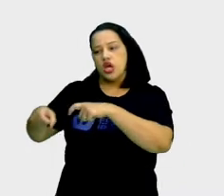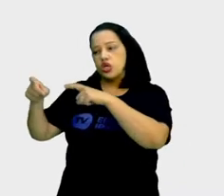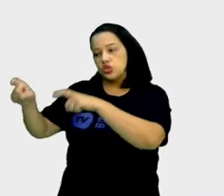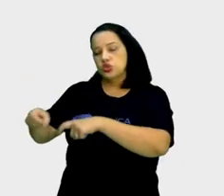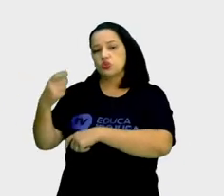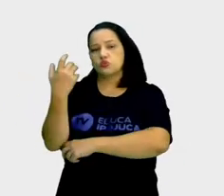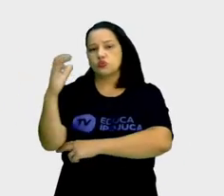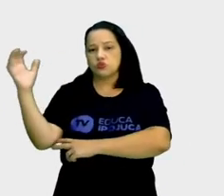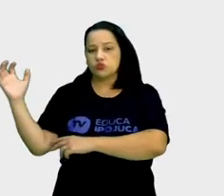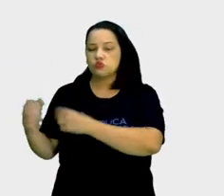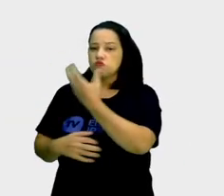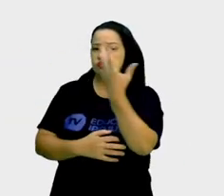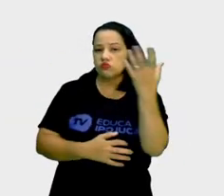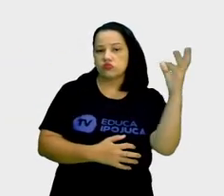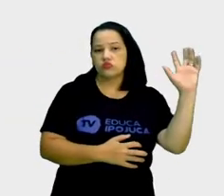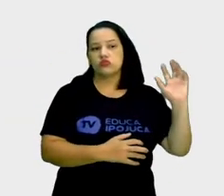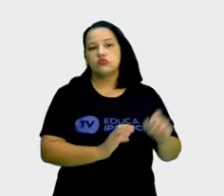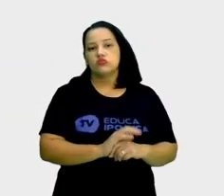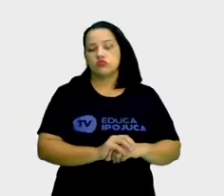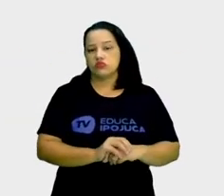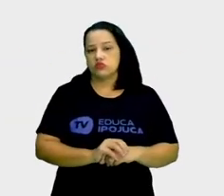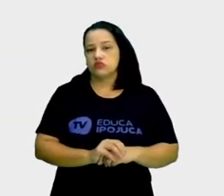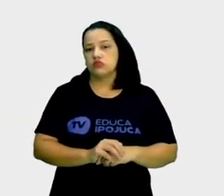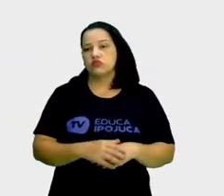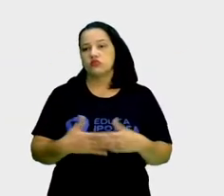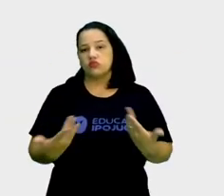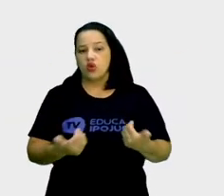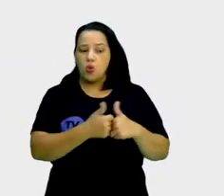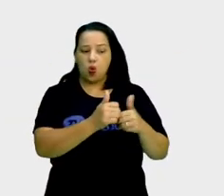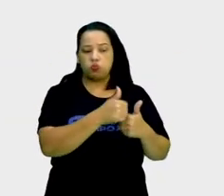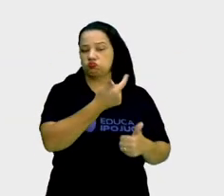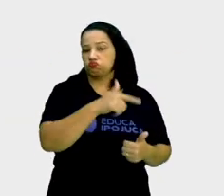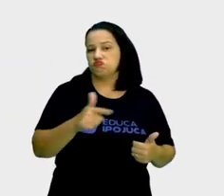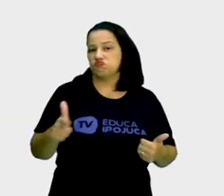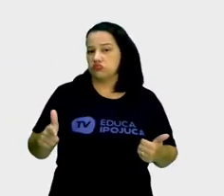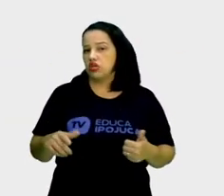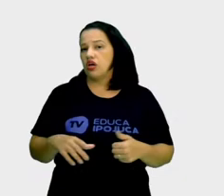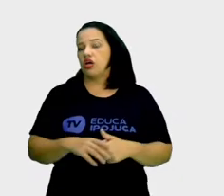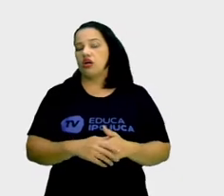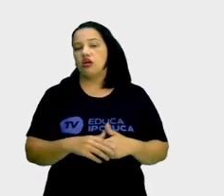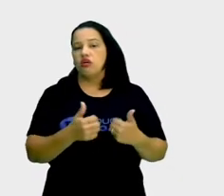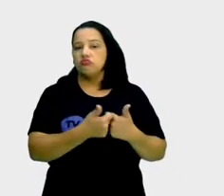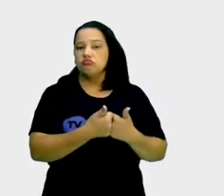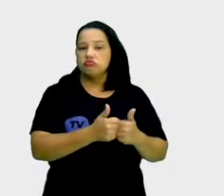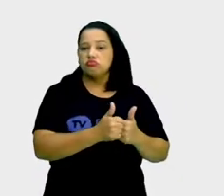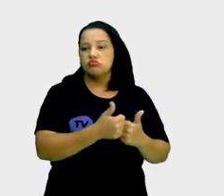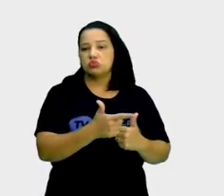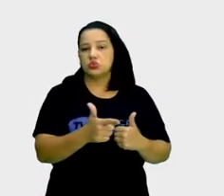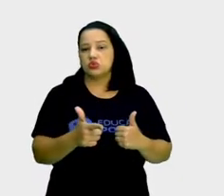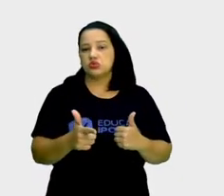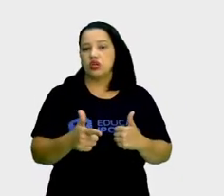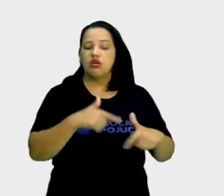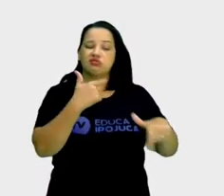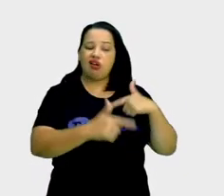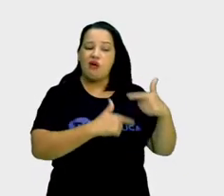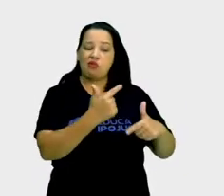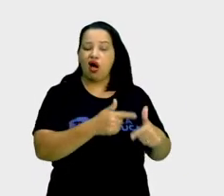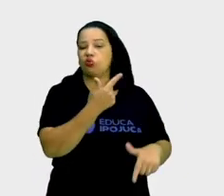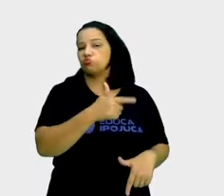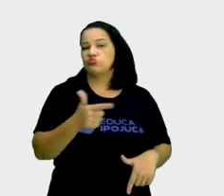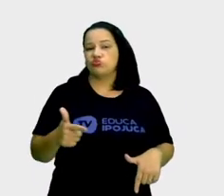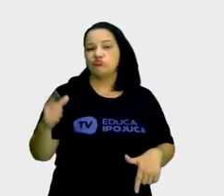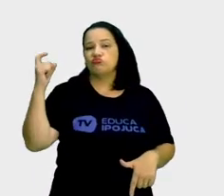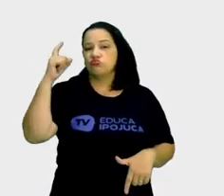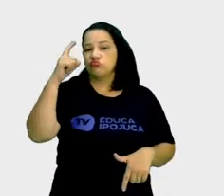não tinha ônibus para carregar os estudantes, não tinha trabalho, não